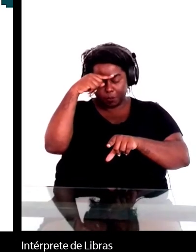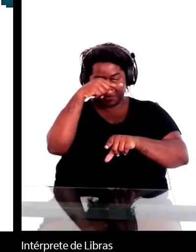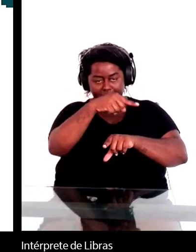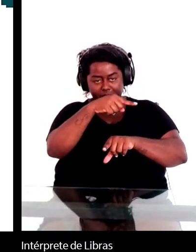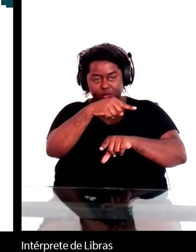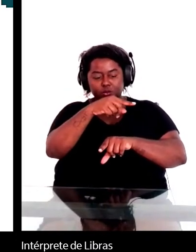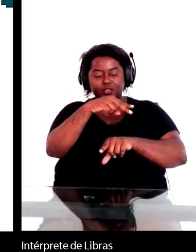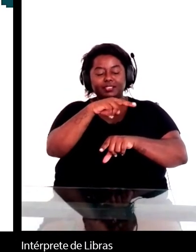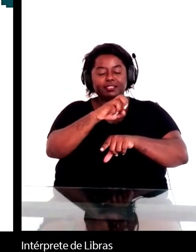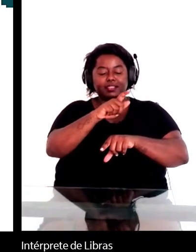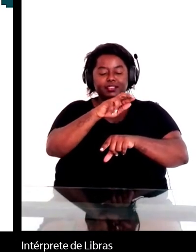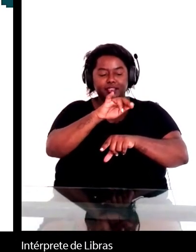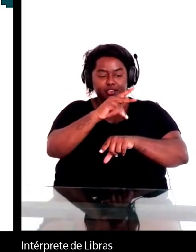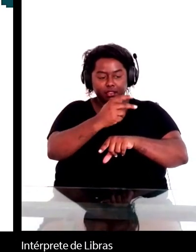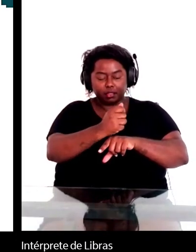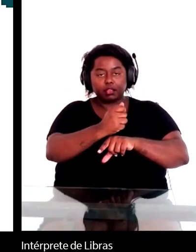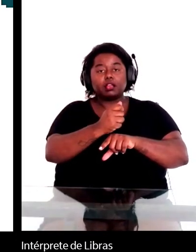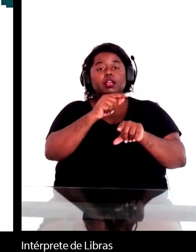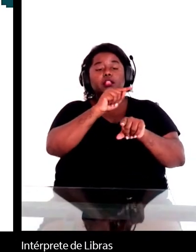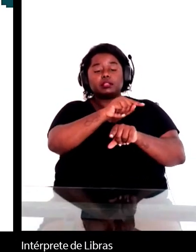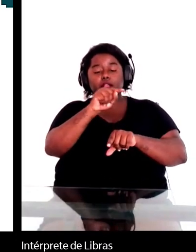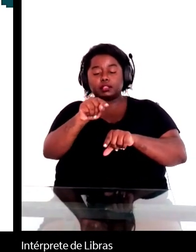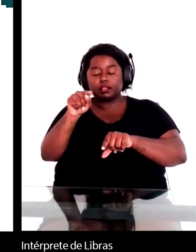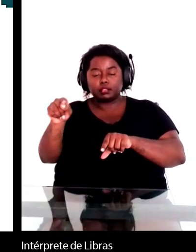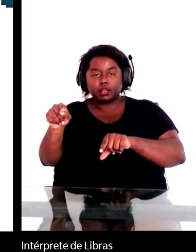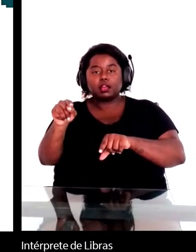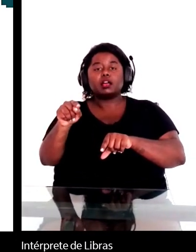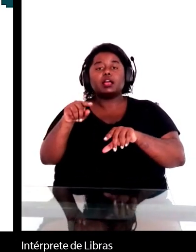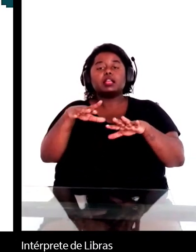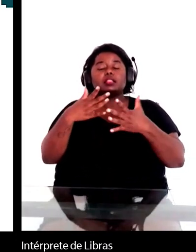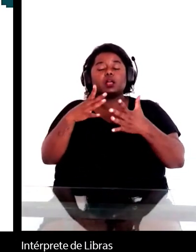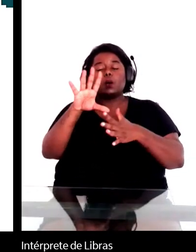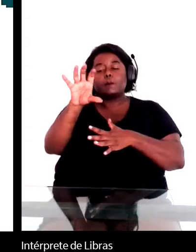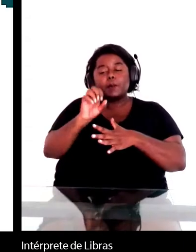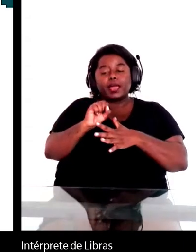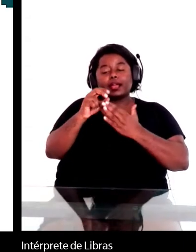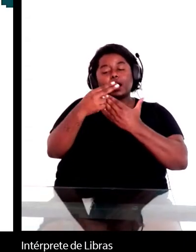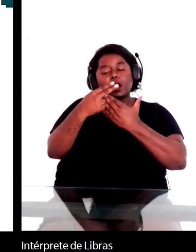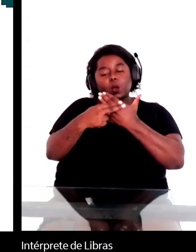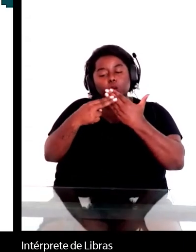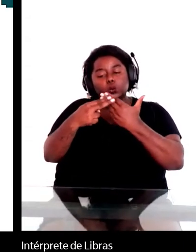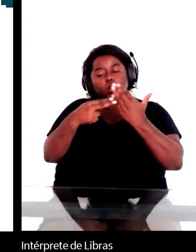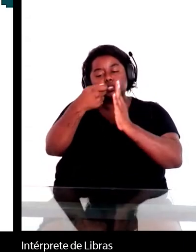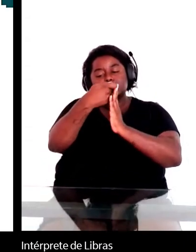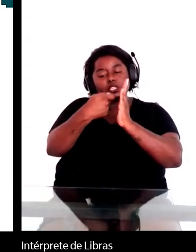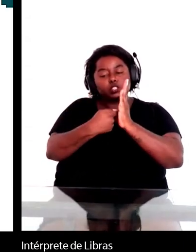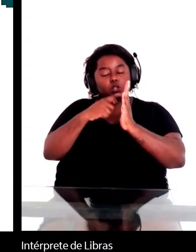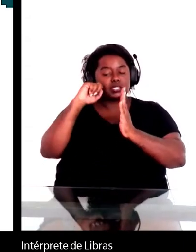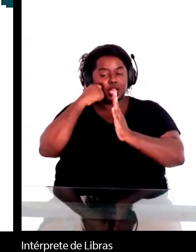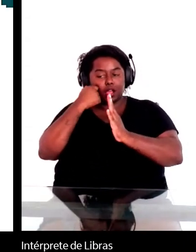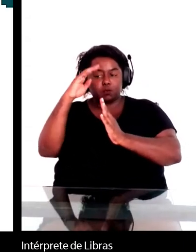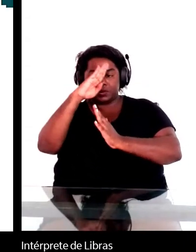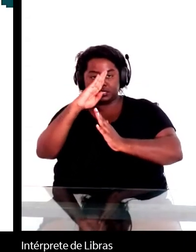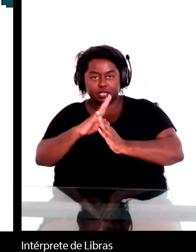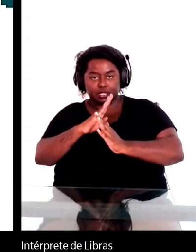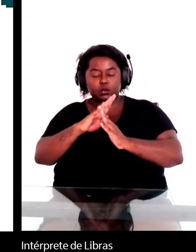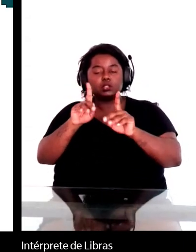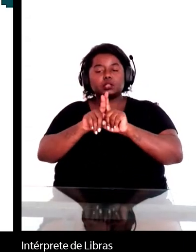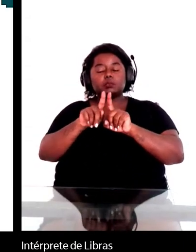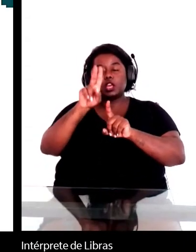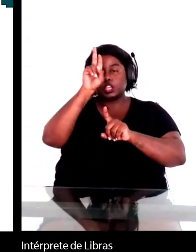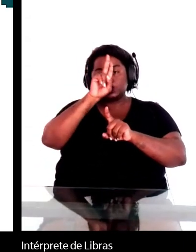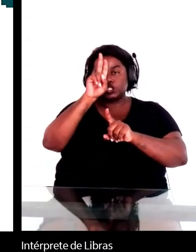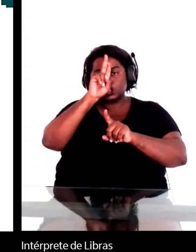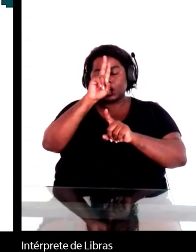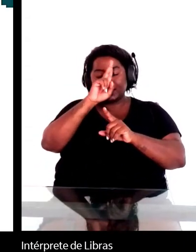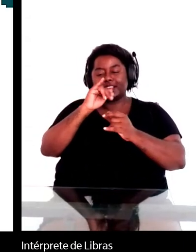contos, das escritoras e escritores afro-brasileiros, a história editorial dos três contos, a arte